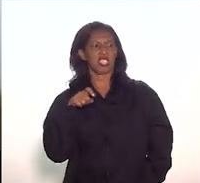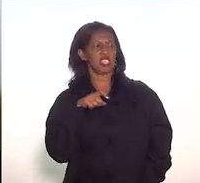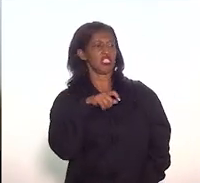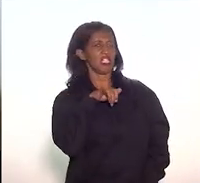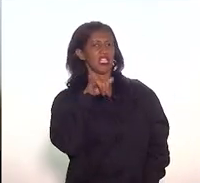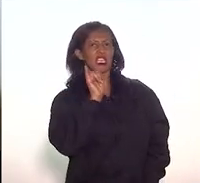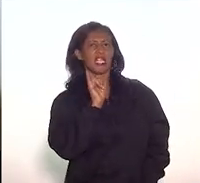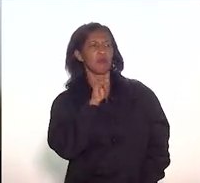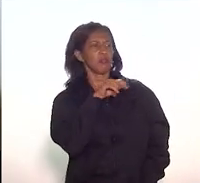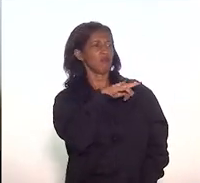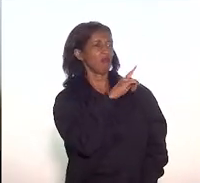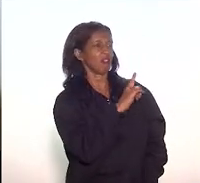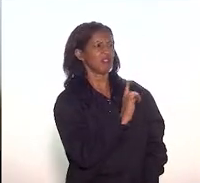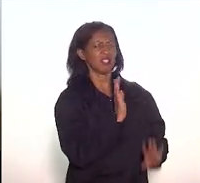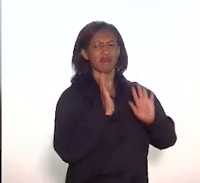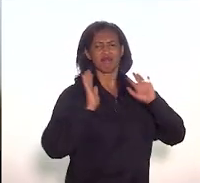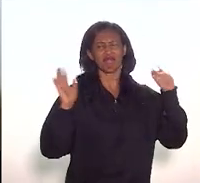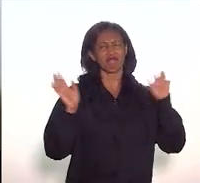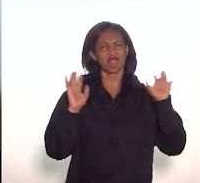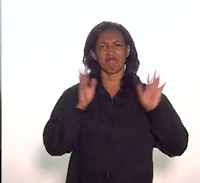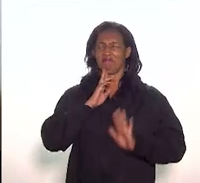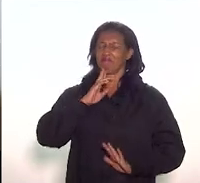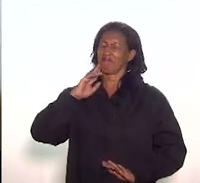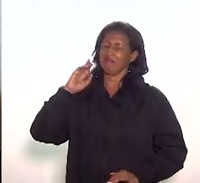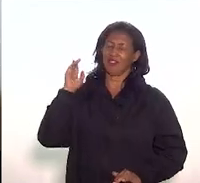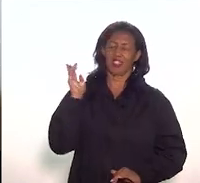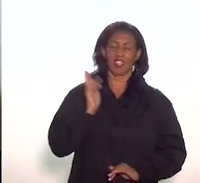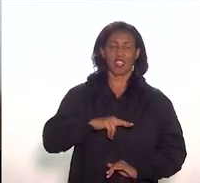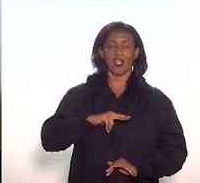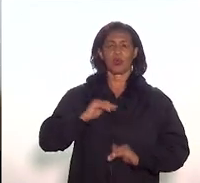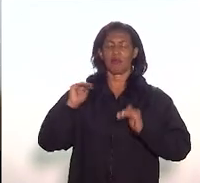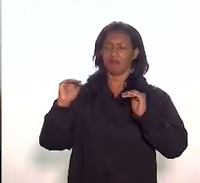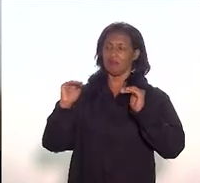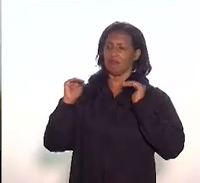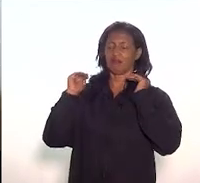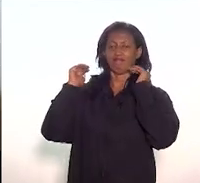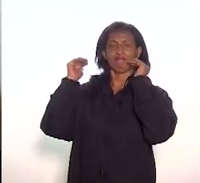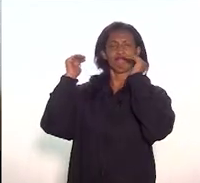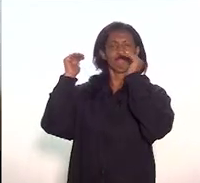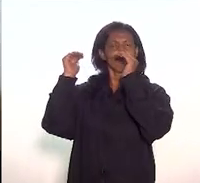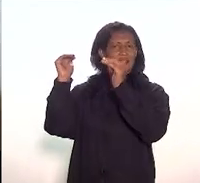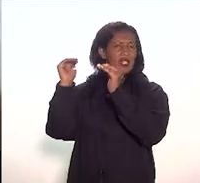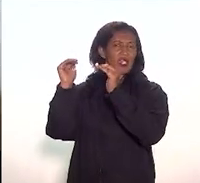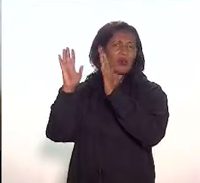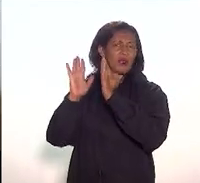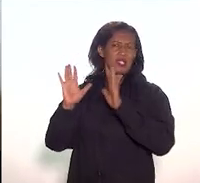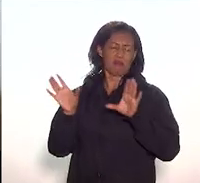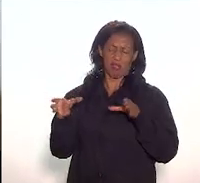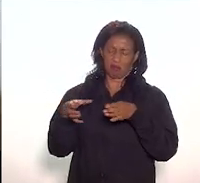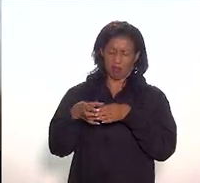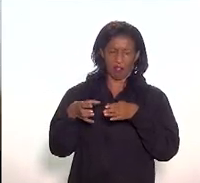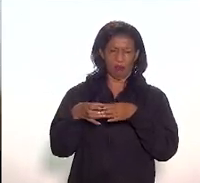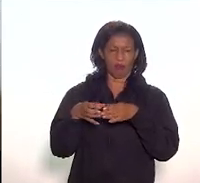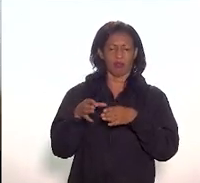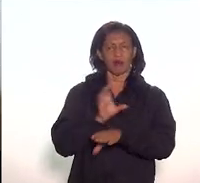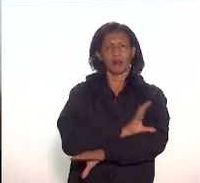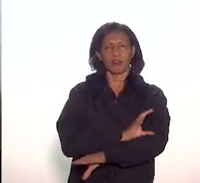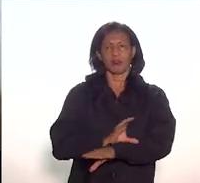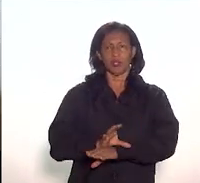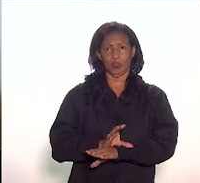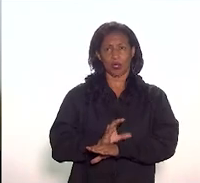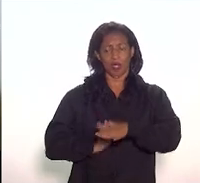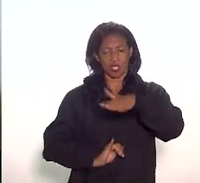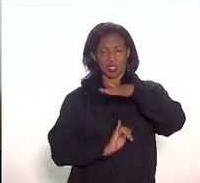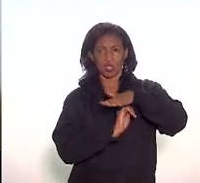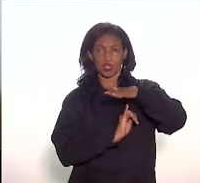o engrandecimento do nosso processo cultural, o engrandecimento da instituição, das